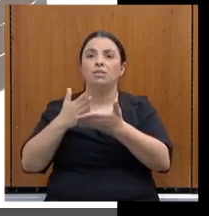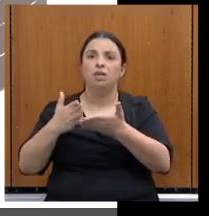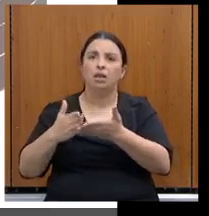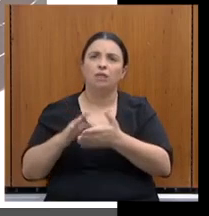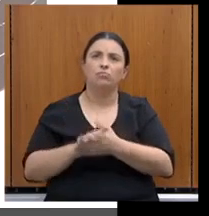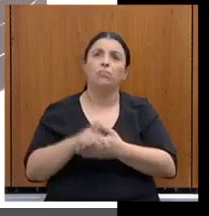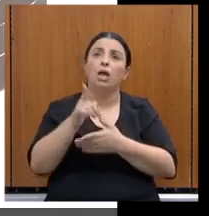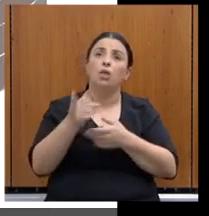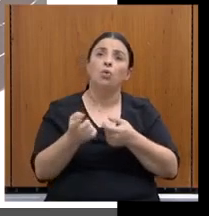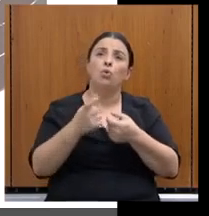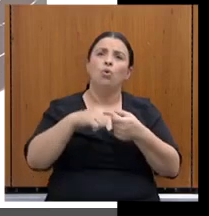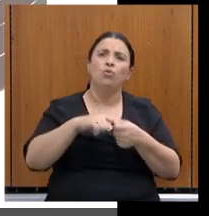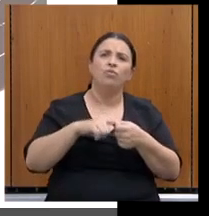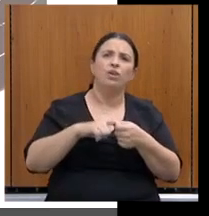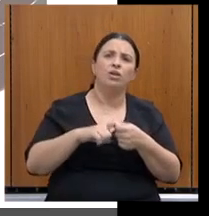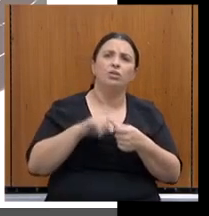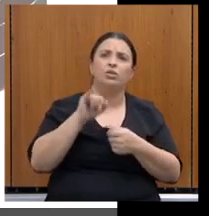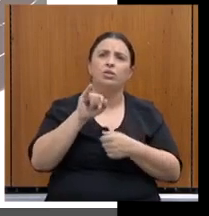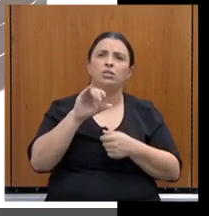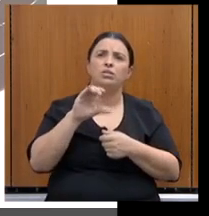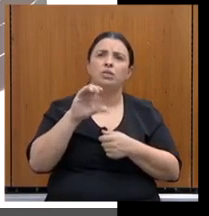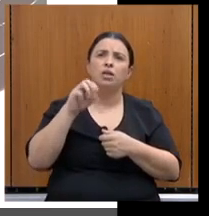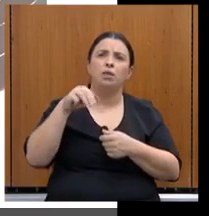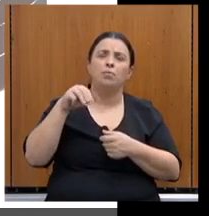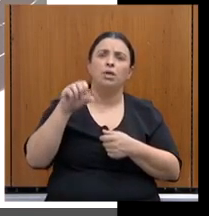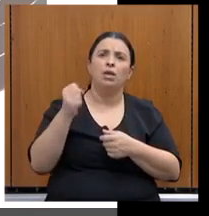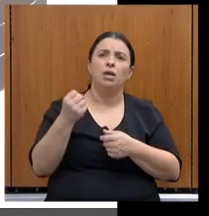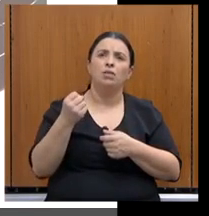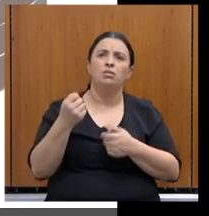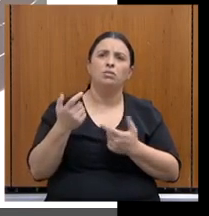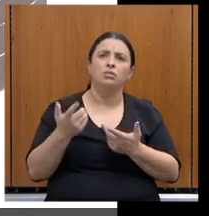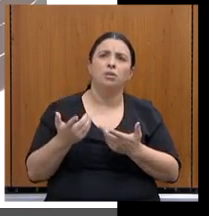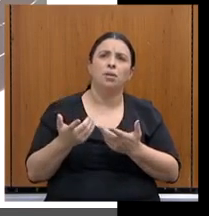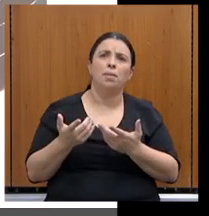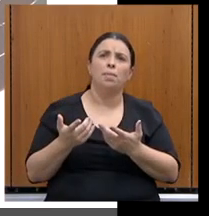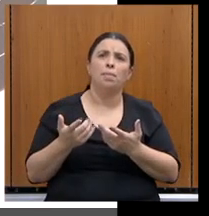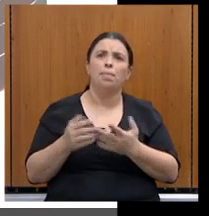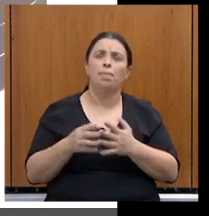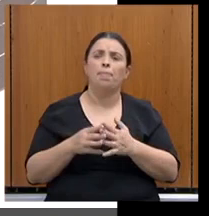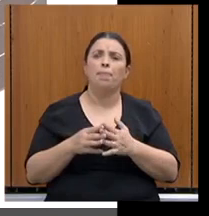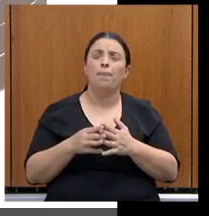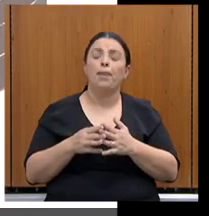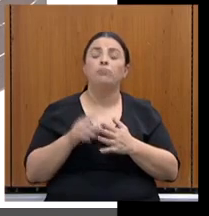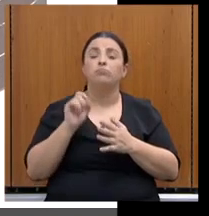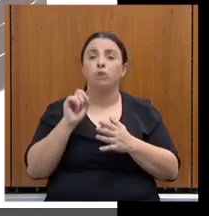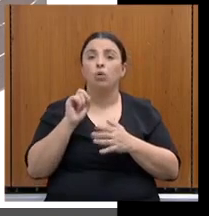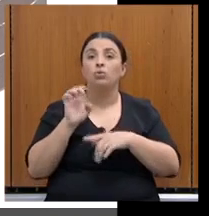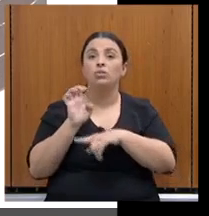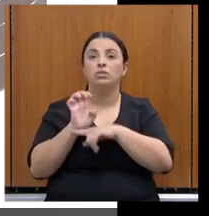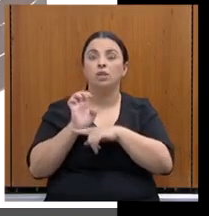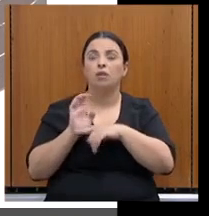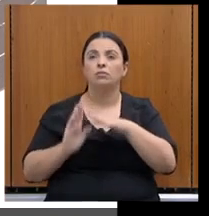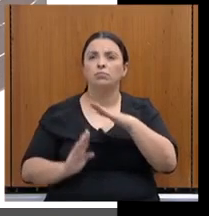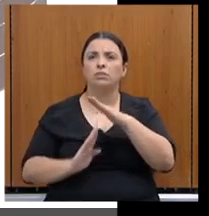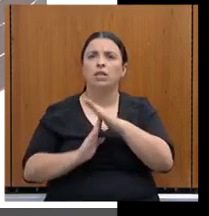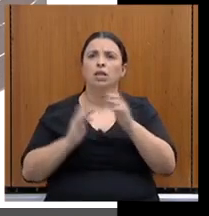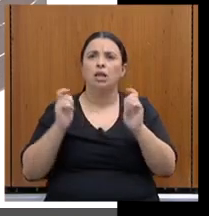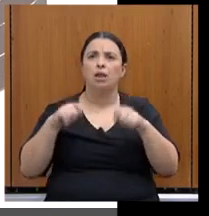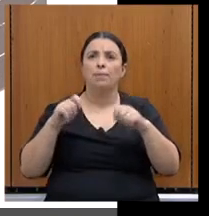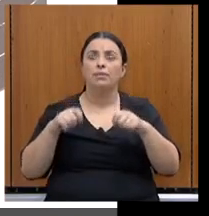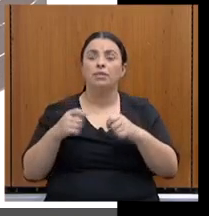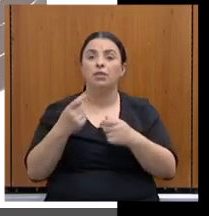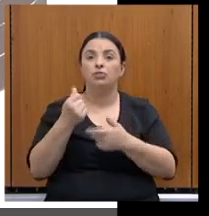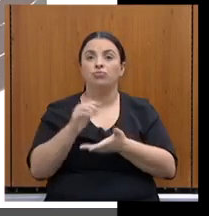85, em que o Estado, limitado da sua capacidade de